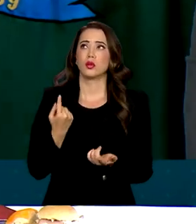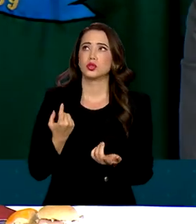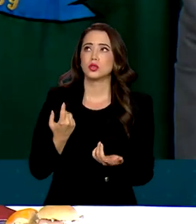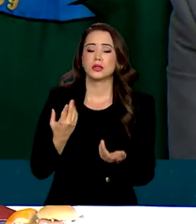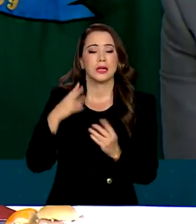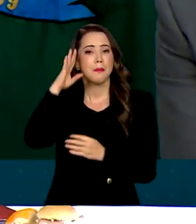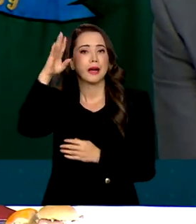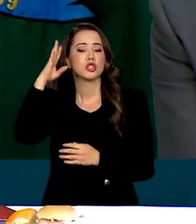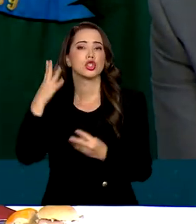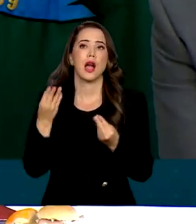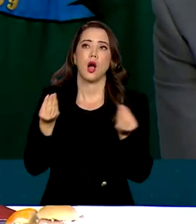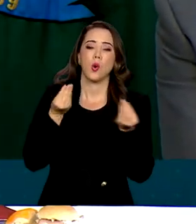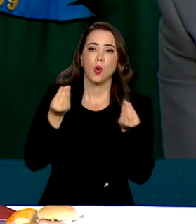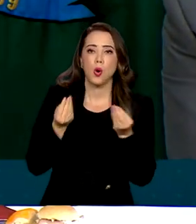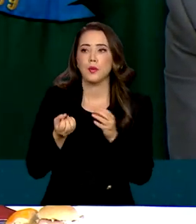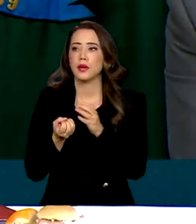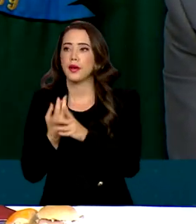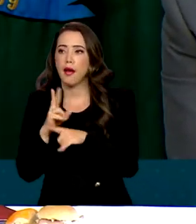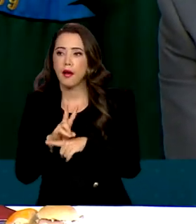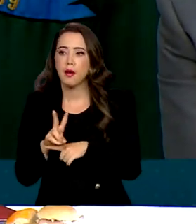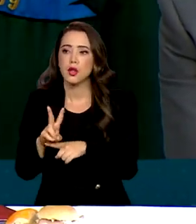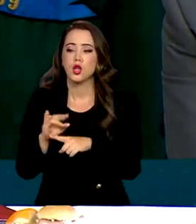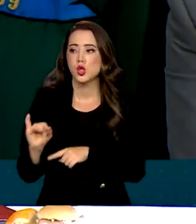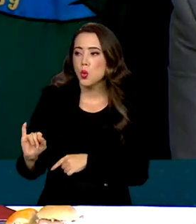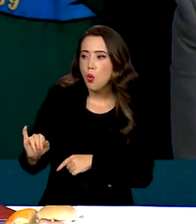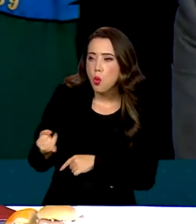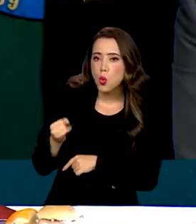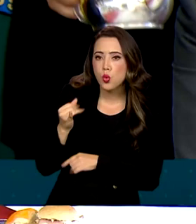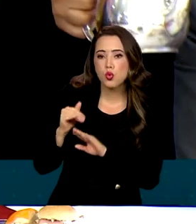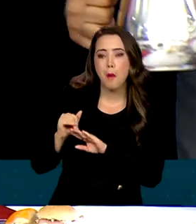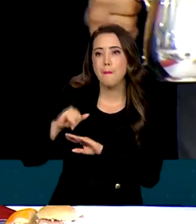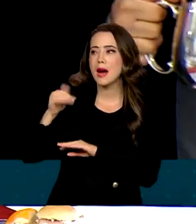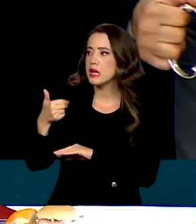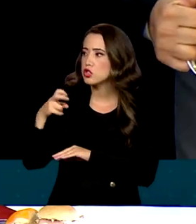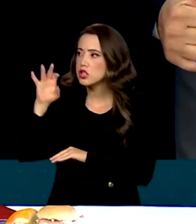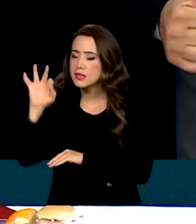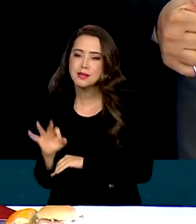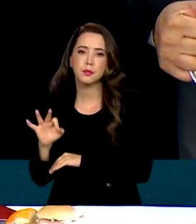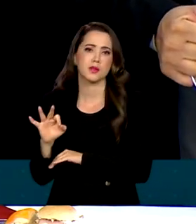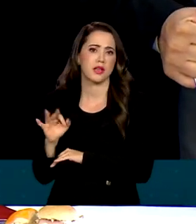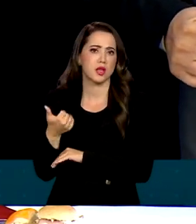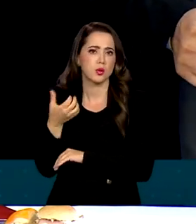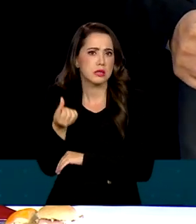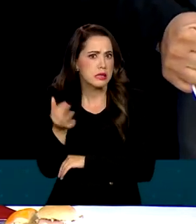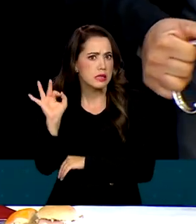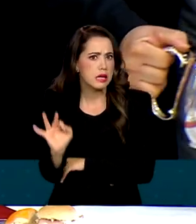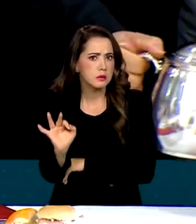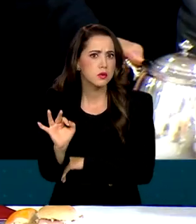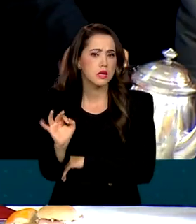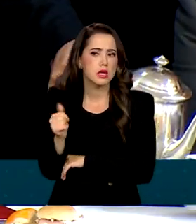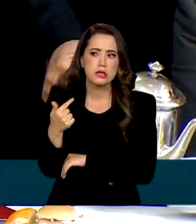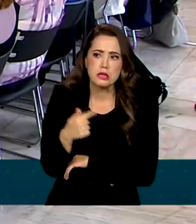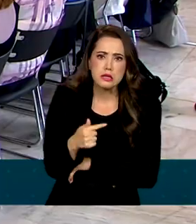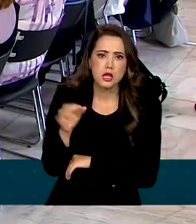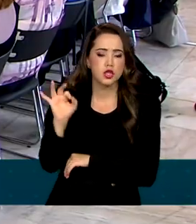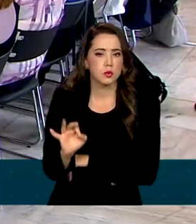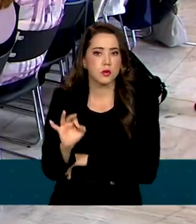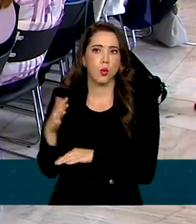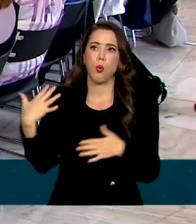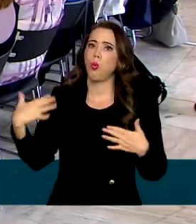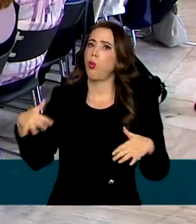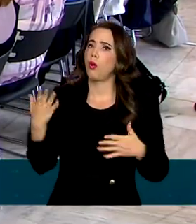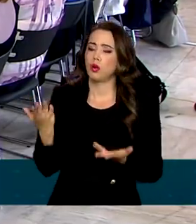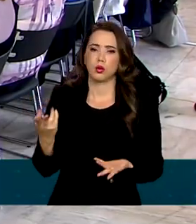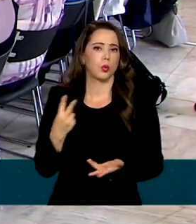você possa estabelecer crédito com taxa de juros acima de 15%, 16%, 17%, 18%. Sobre a